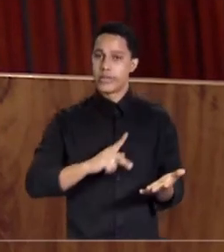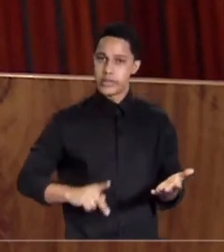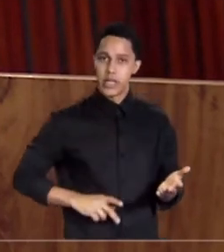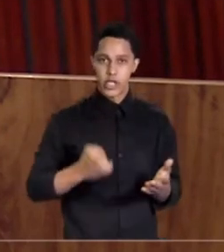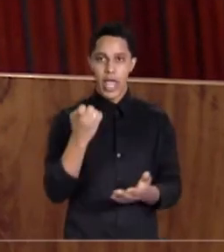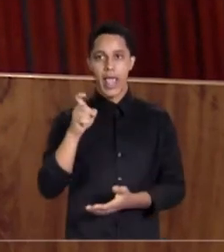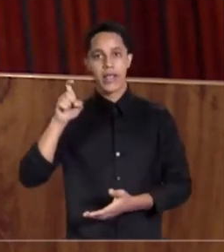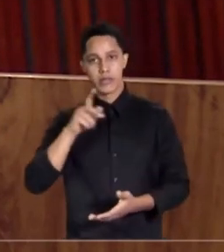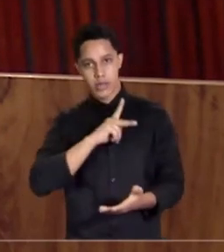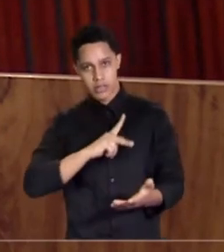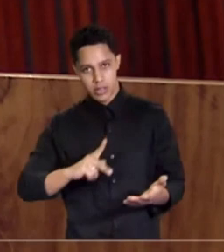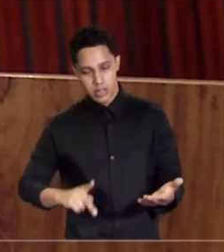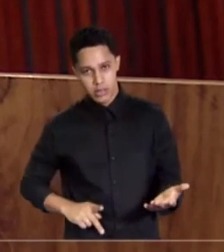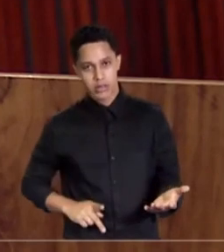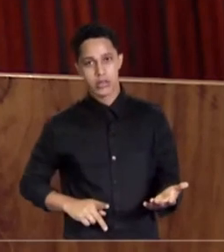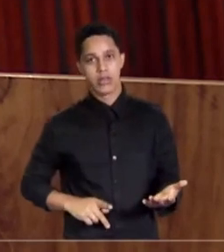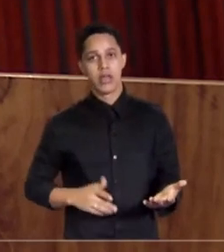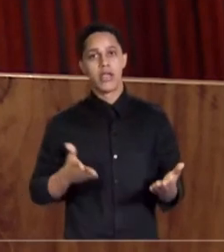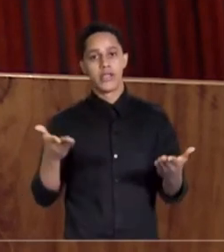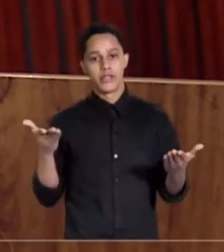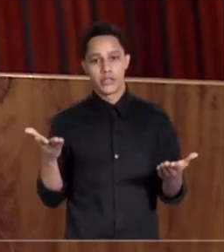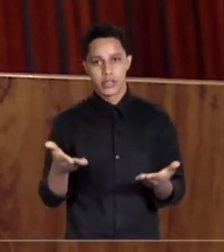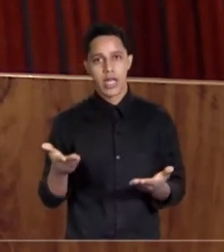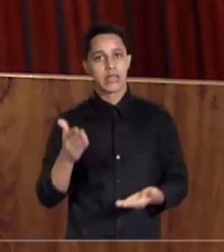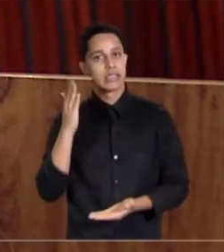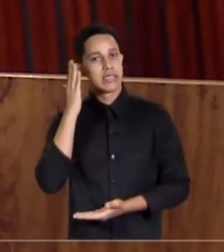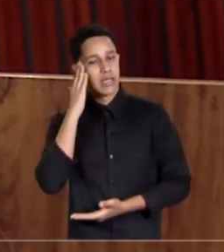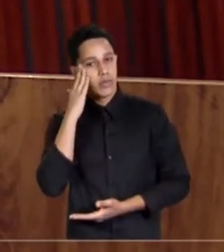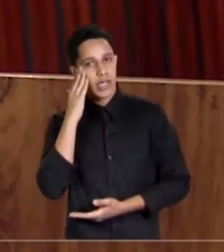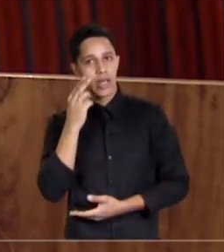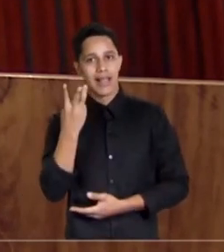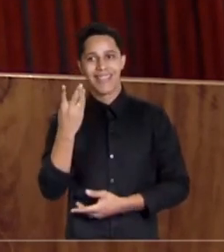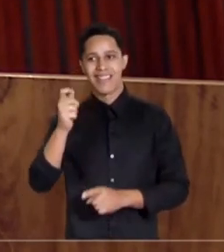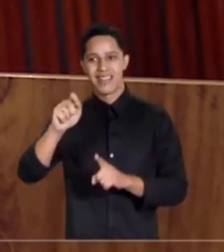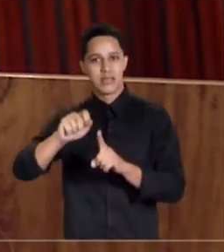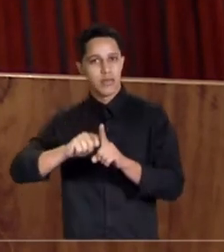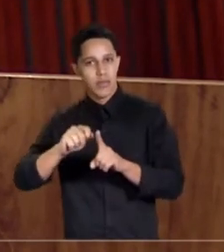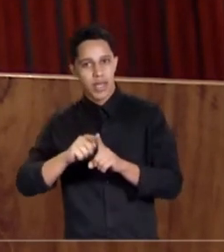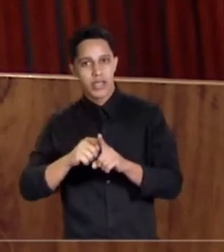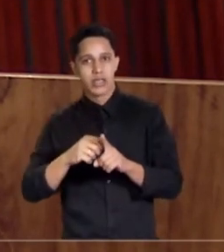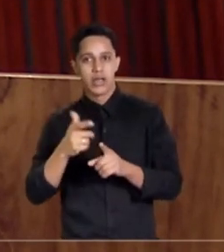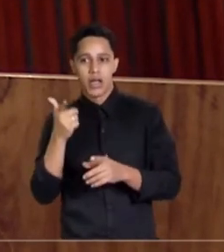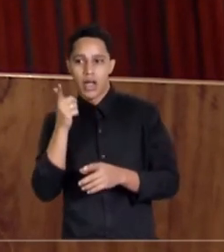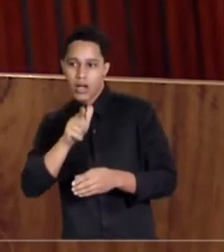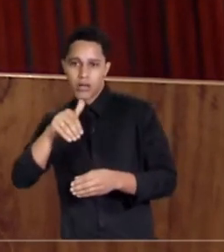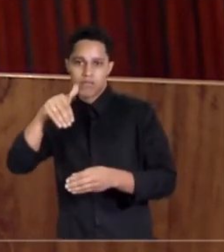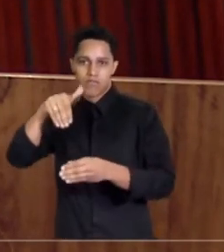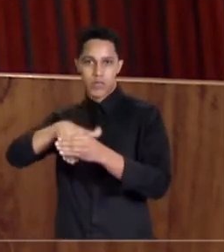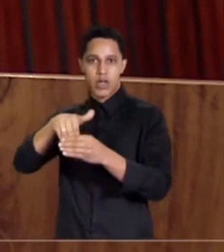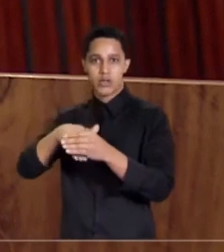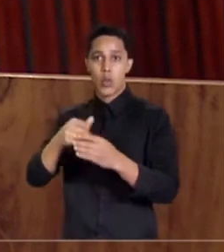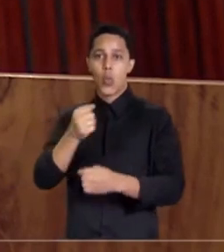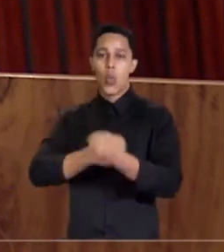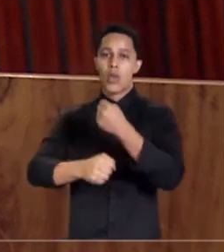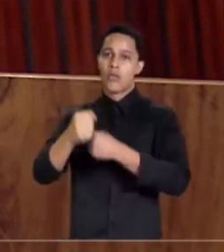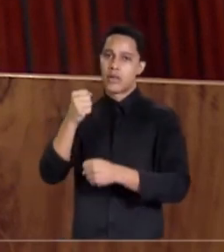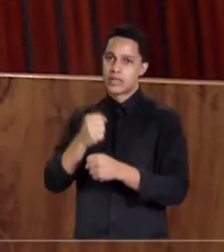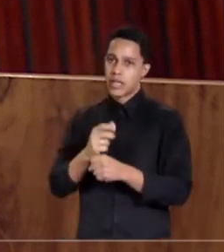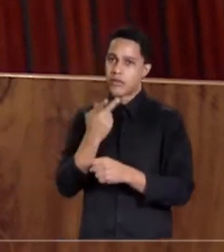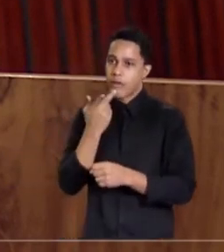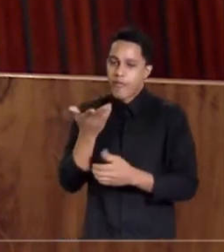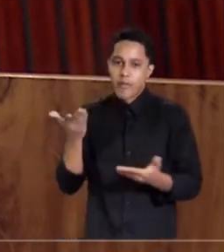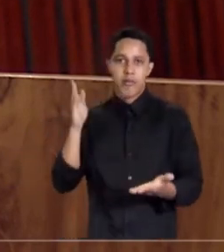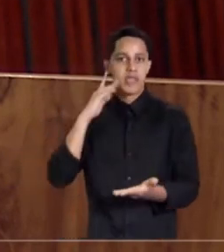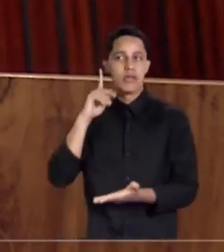como disse, era presidente da República, e já se reconhecia há menos de três meses das eleições do ano passado, como ele mesmo